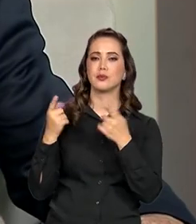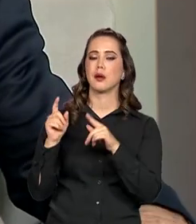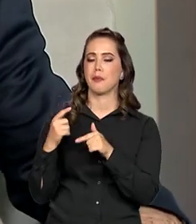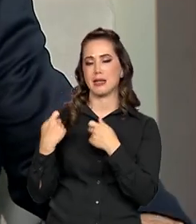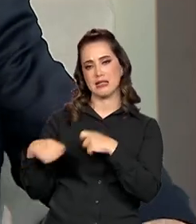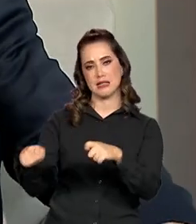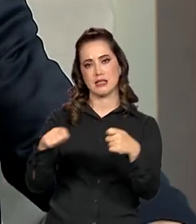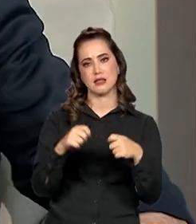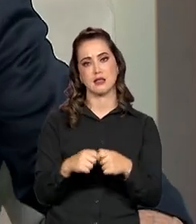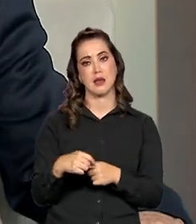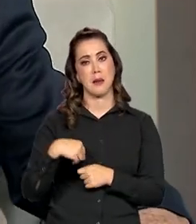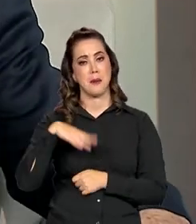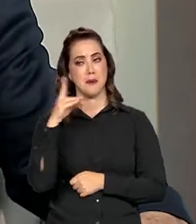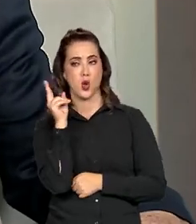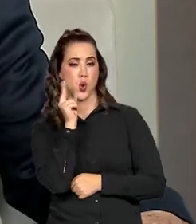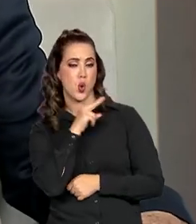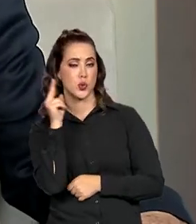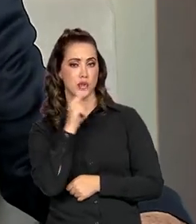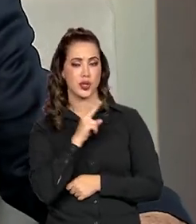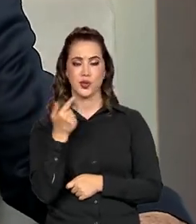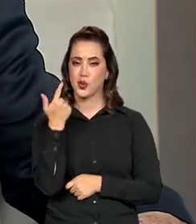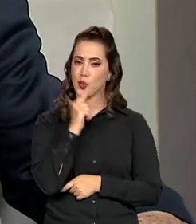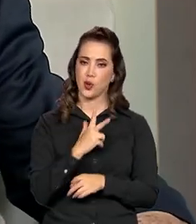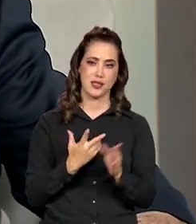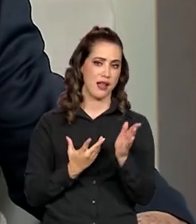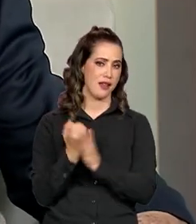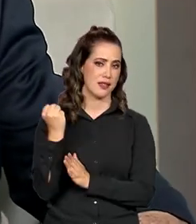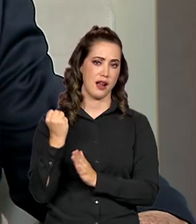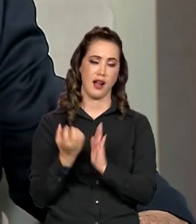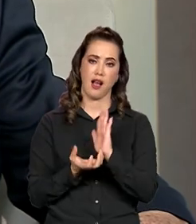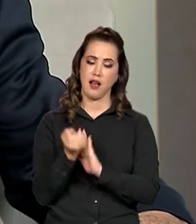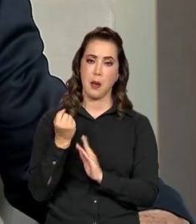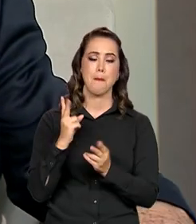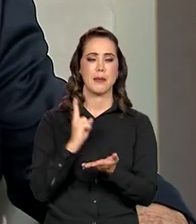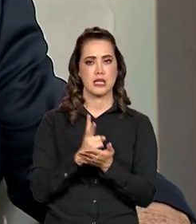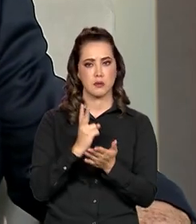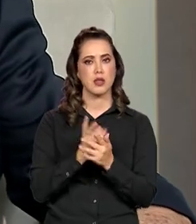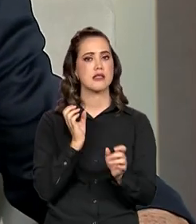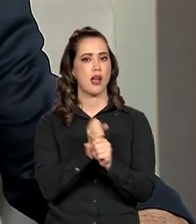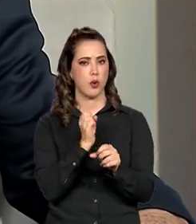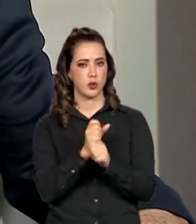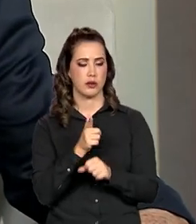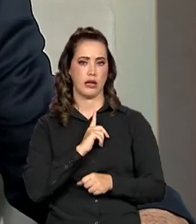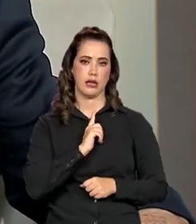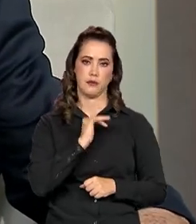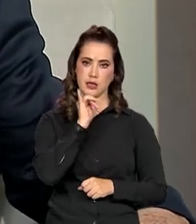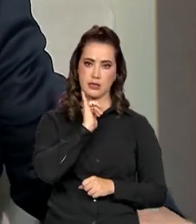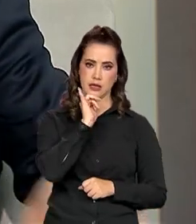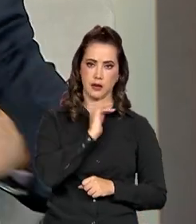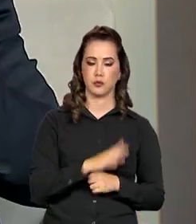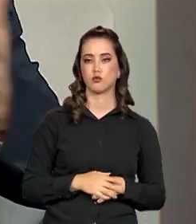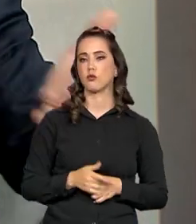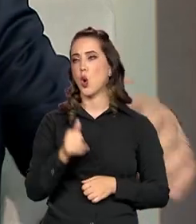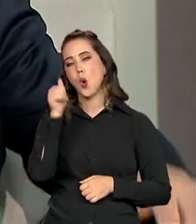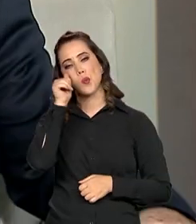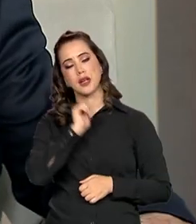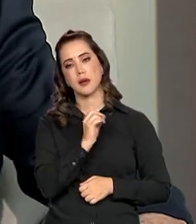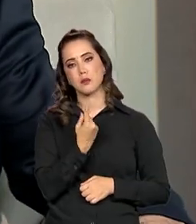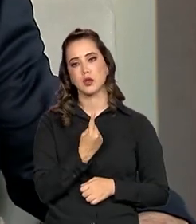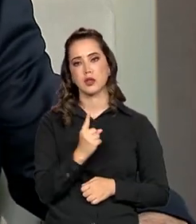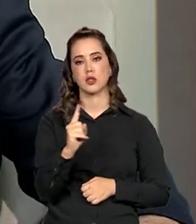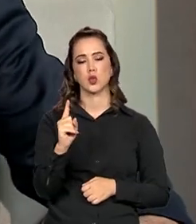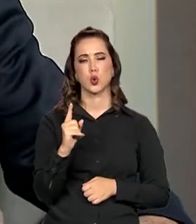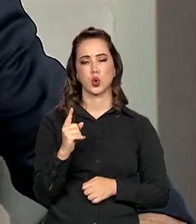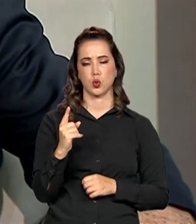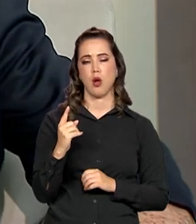não pode sacar. E aí, mesmo que ele tenha saldo, vamos imaginar, uma moça entrou em